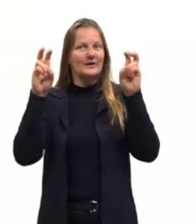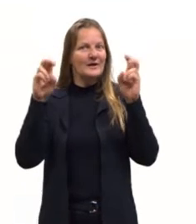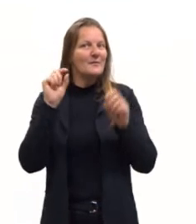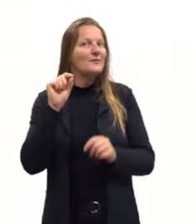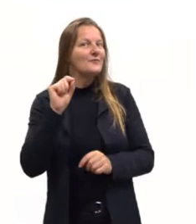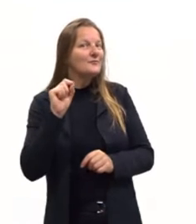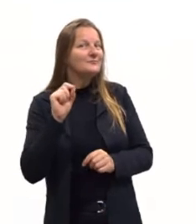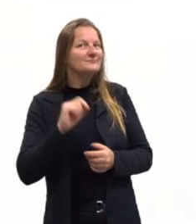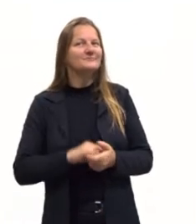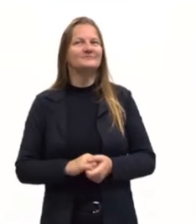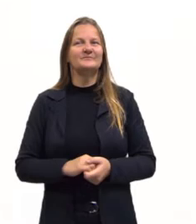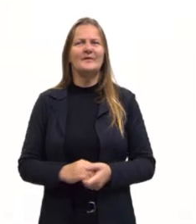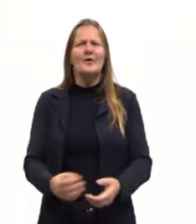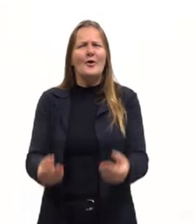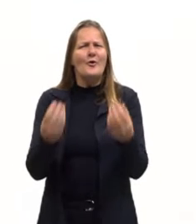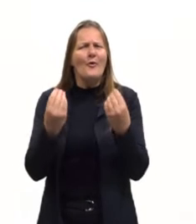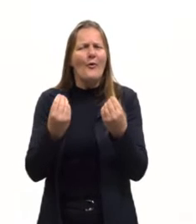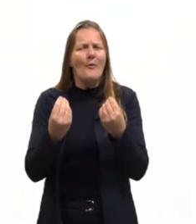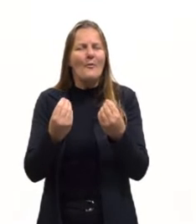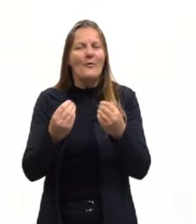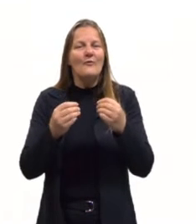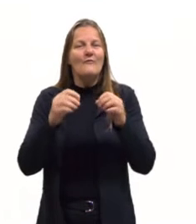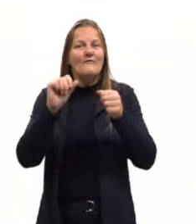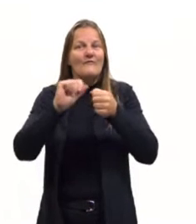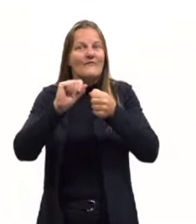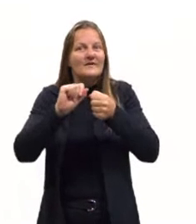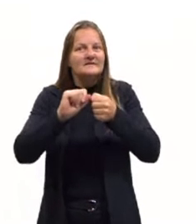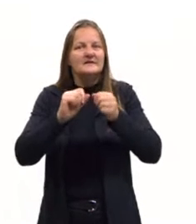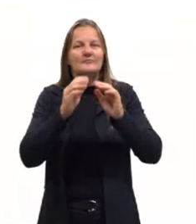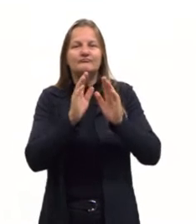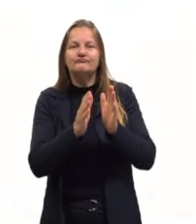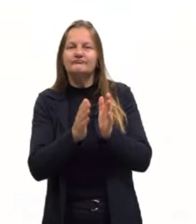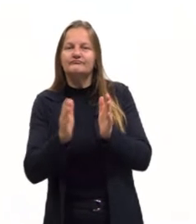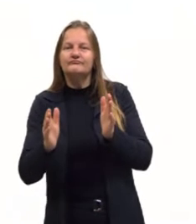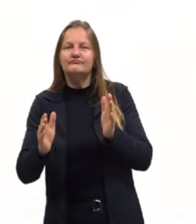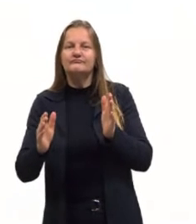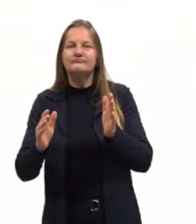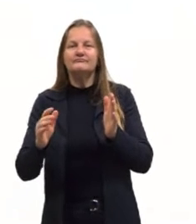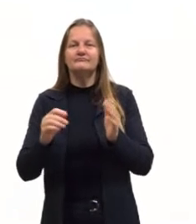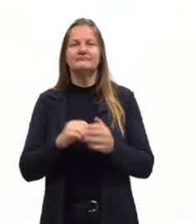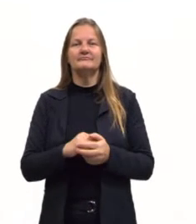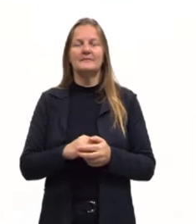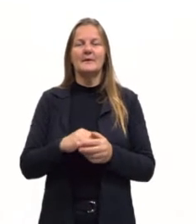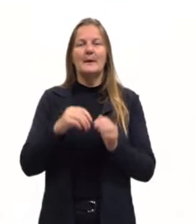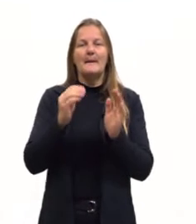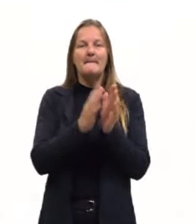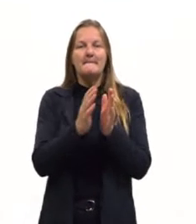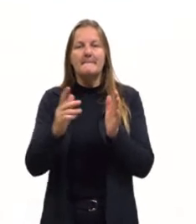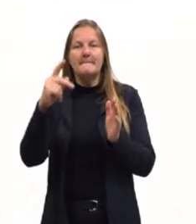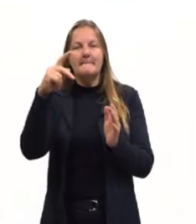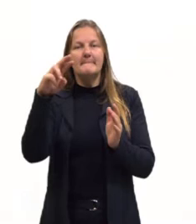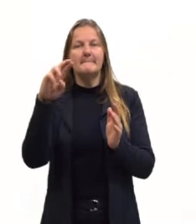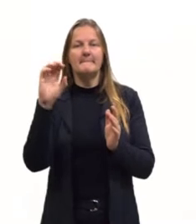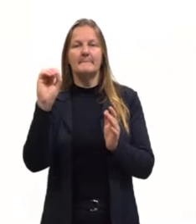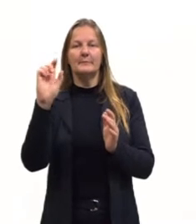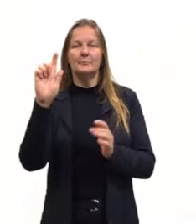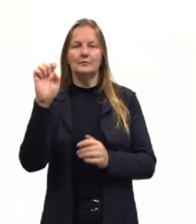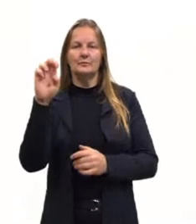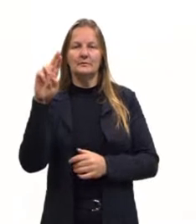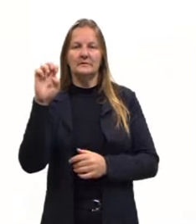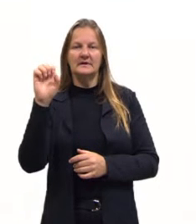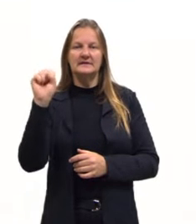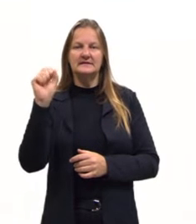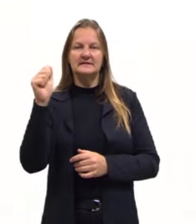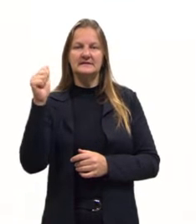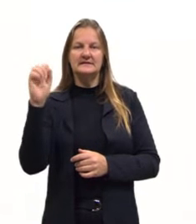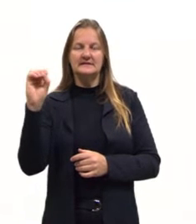nossa aula é como determinar uma progressão. Acredito que vocês já tenham visto